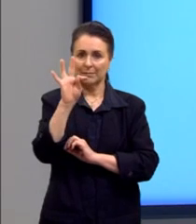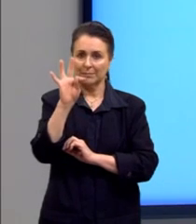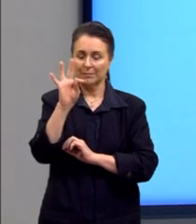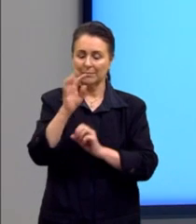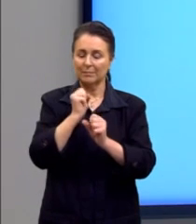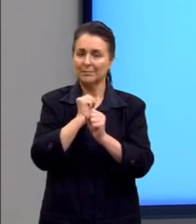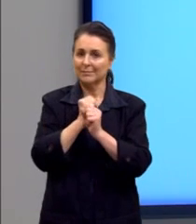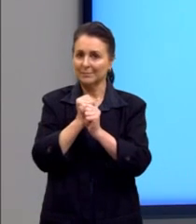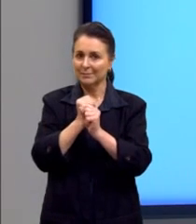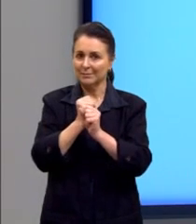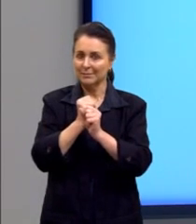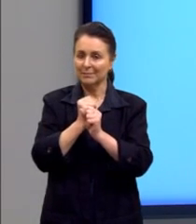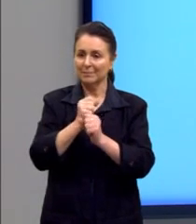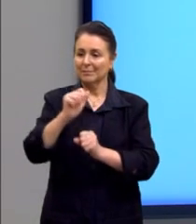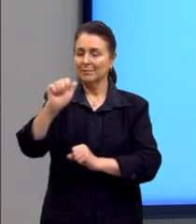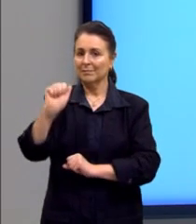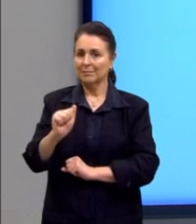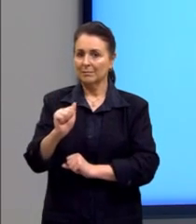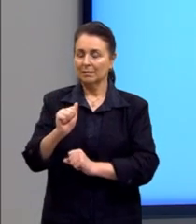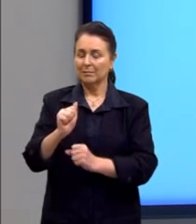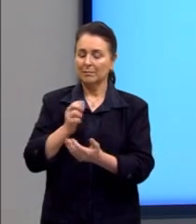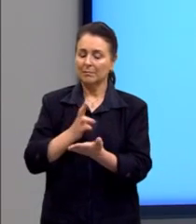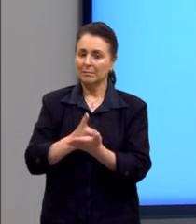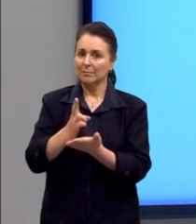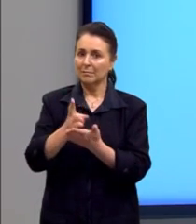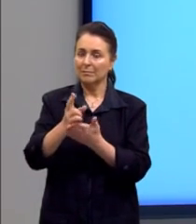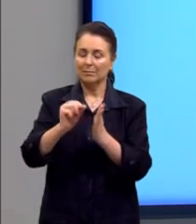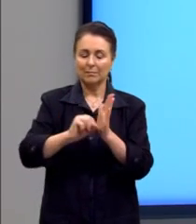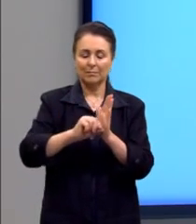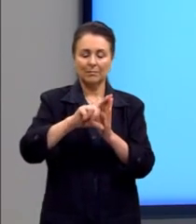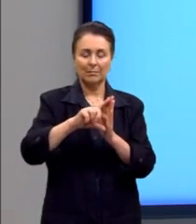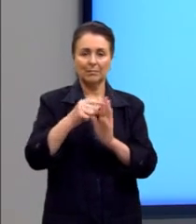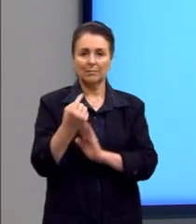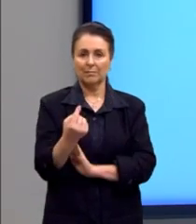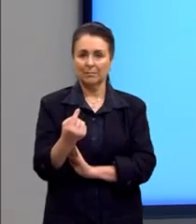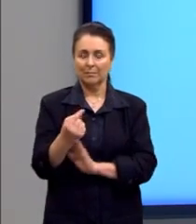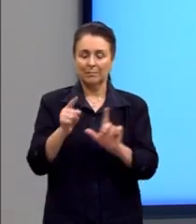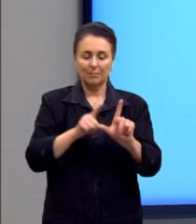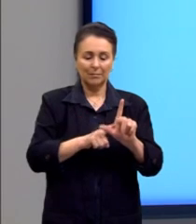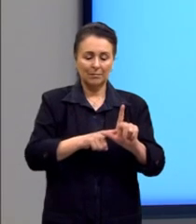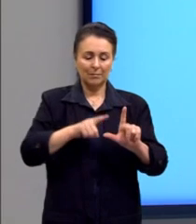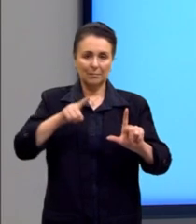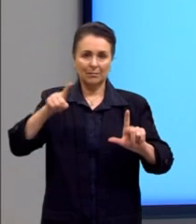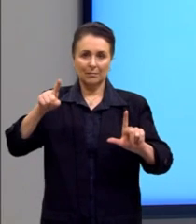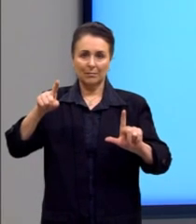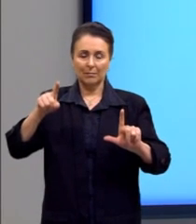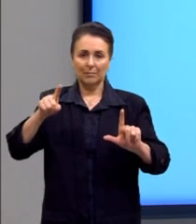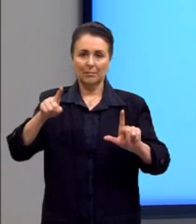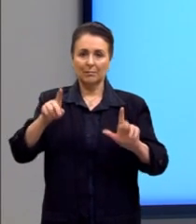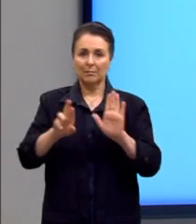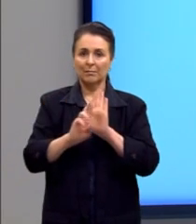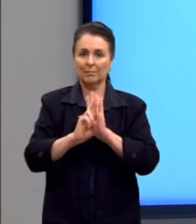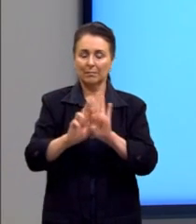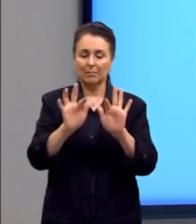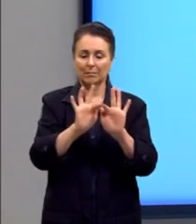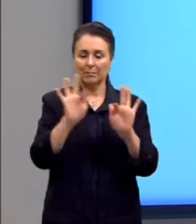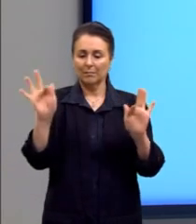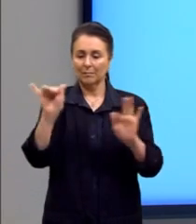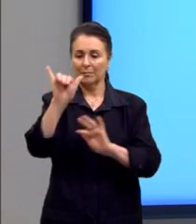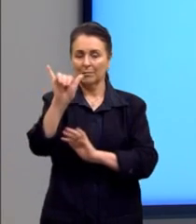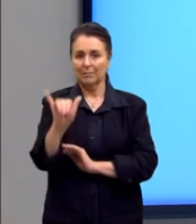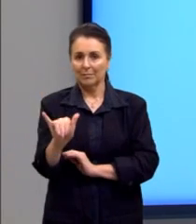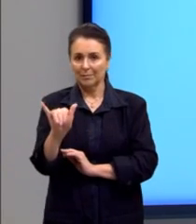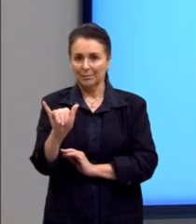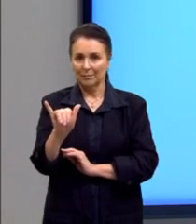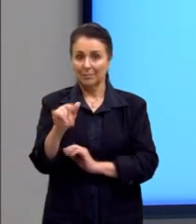em ano e A é uma constante maior do que 1. O gráfico representa, então, a função Y, a